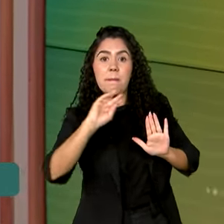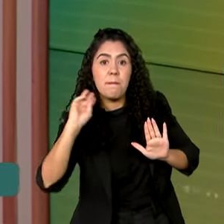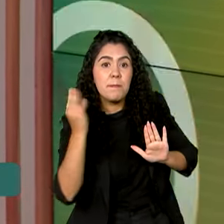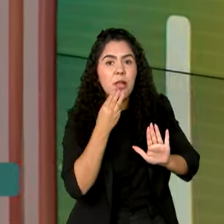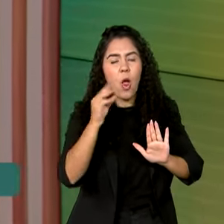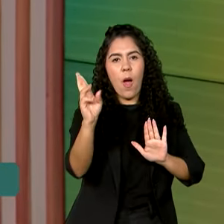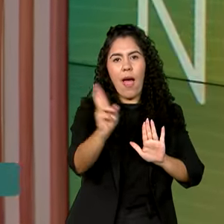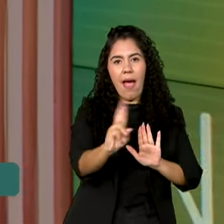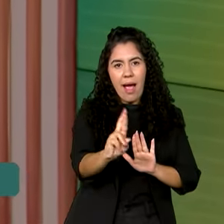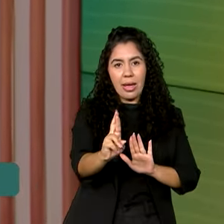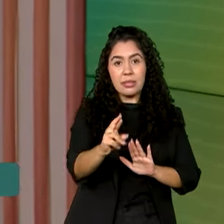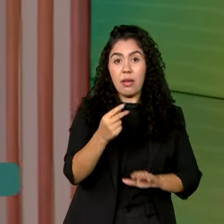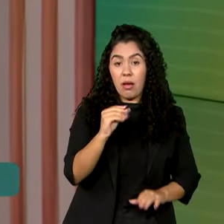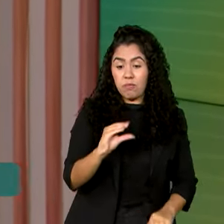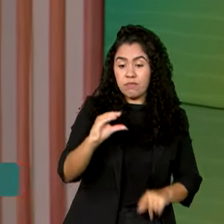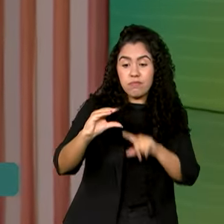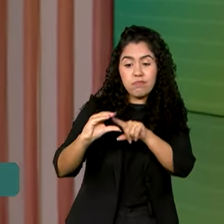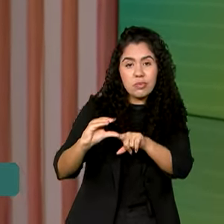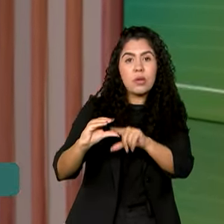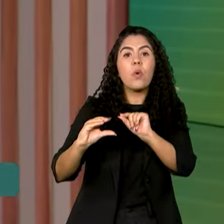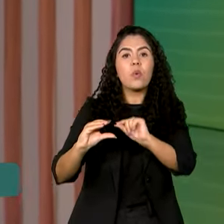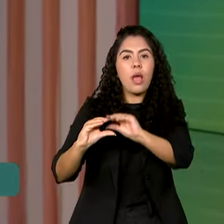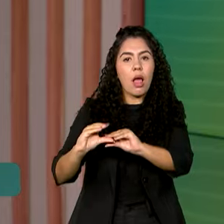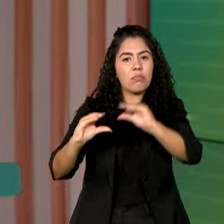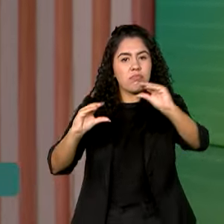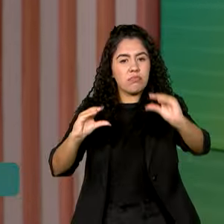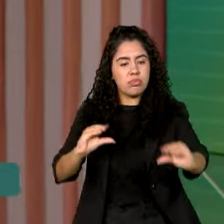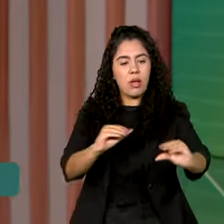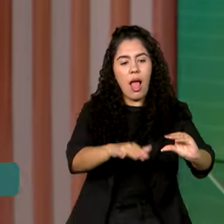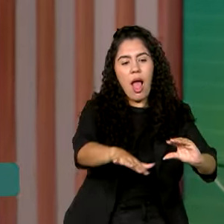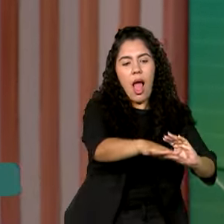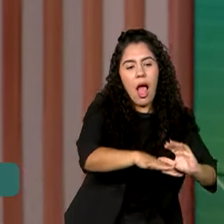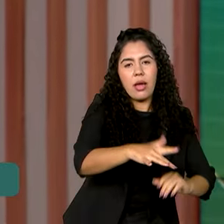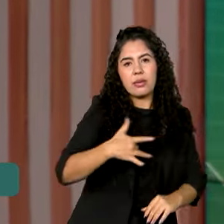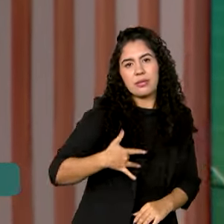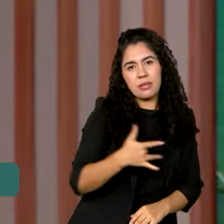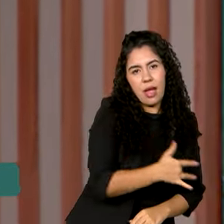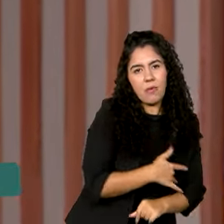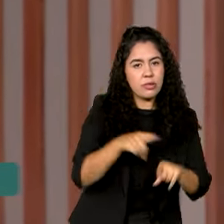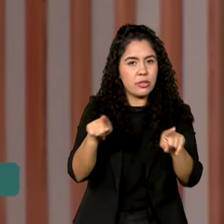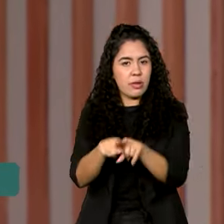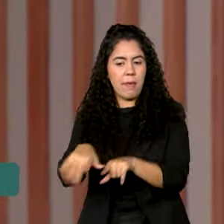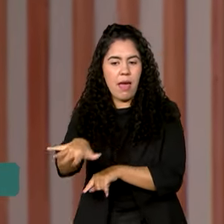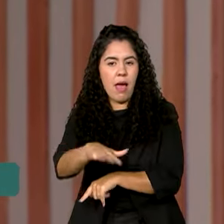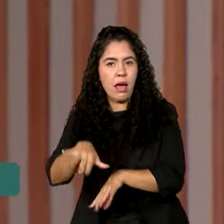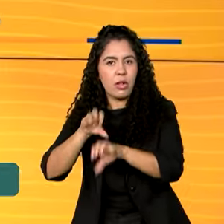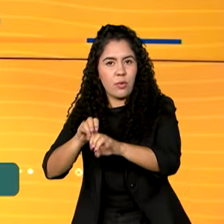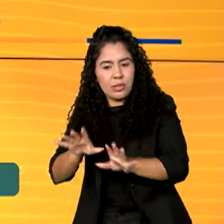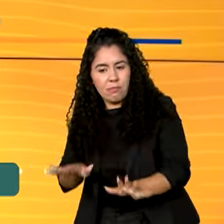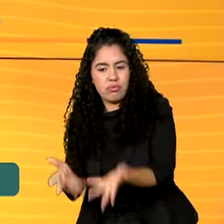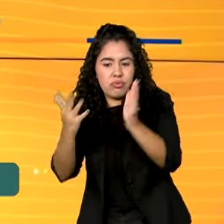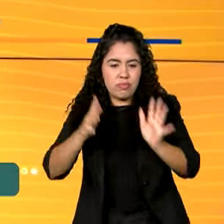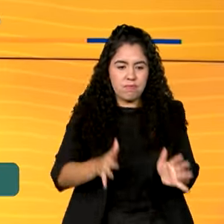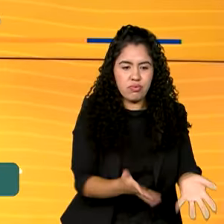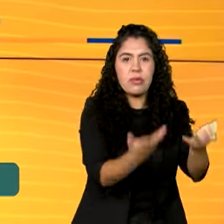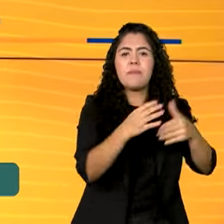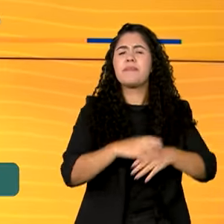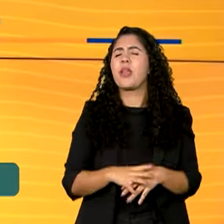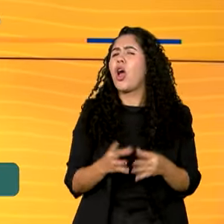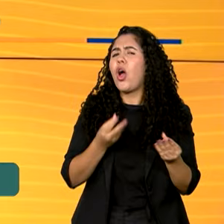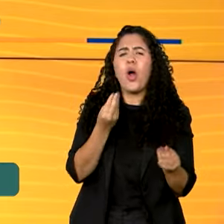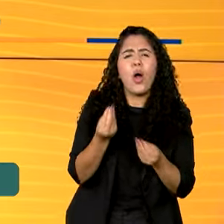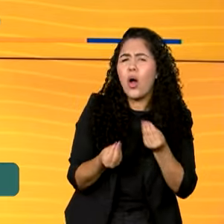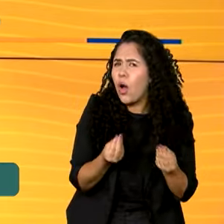parte desse dinheiro será usada para fortalecer áreas como a saúde e a educação. Como isso será